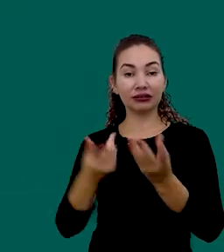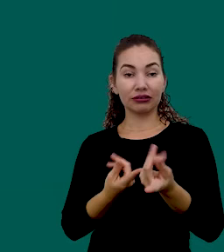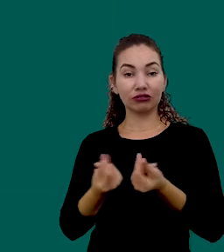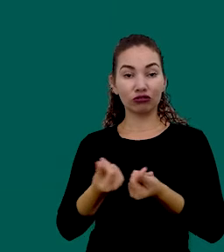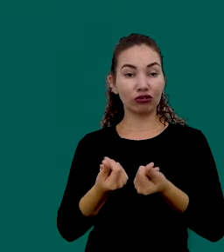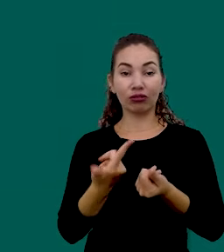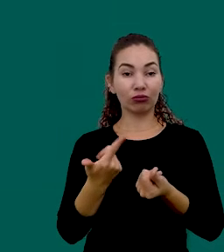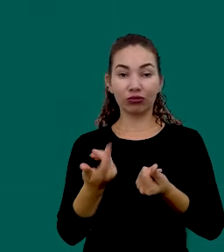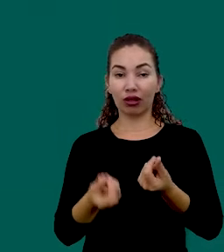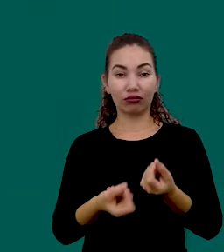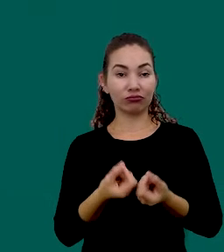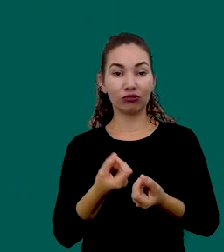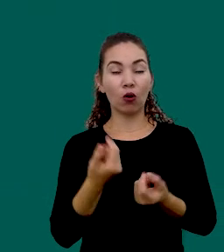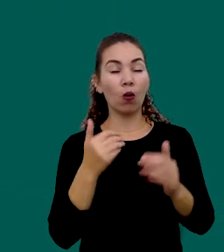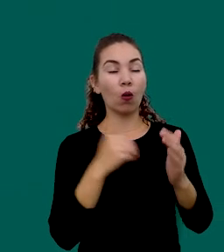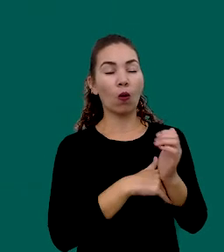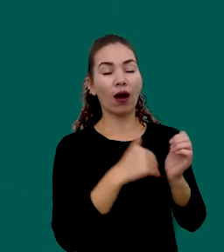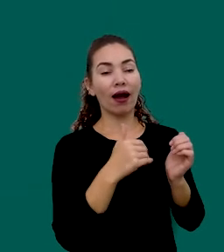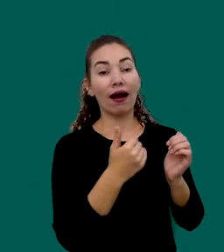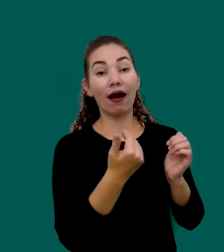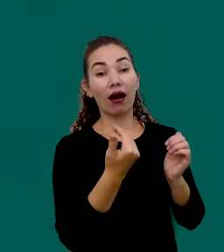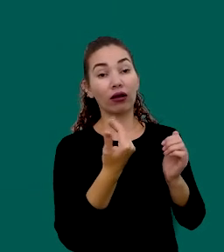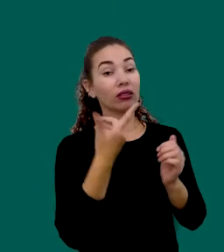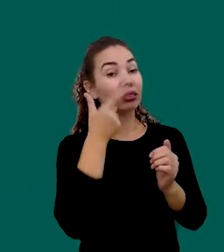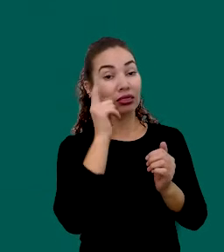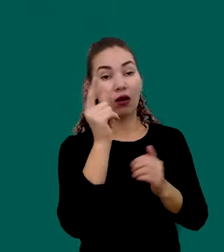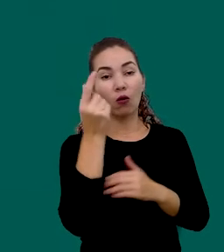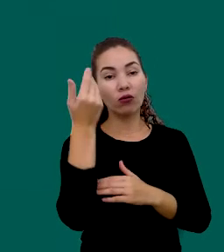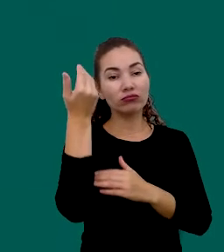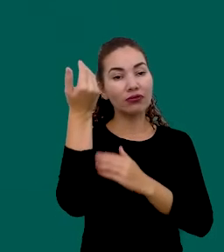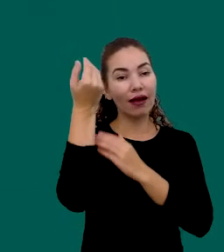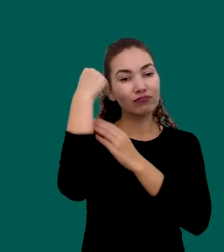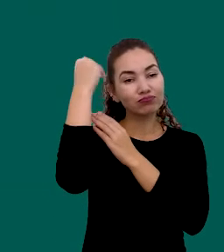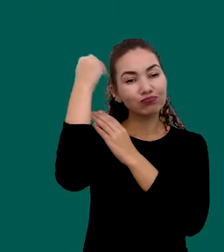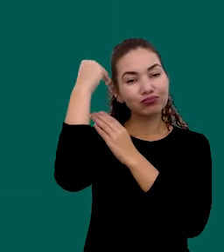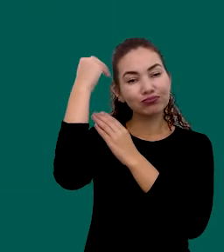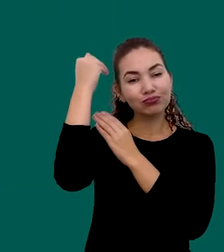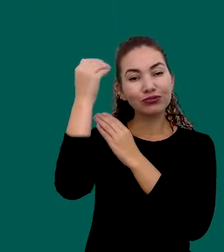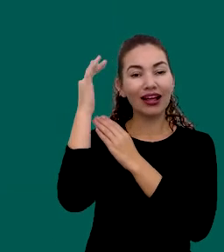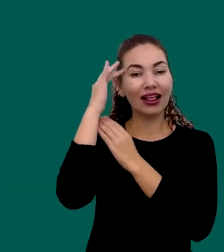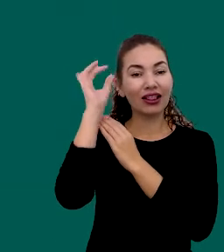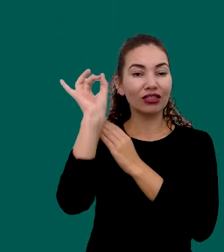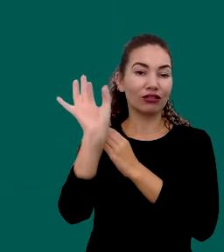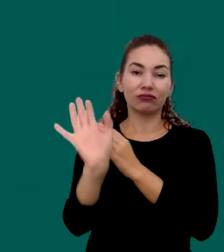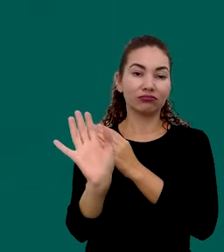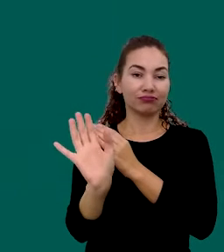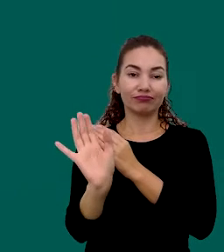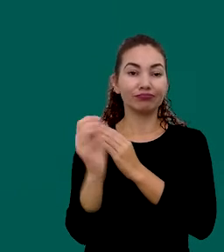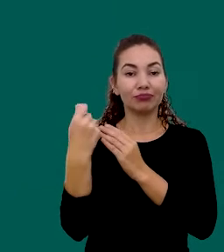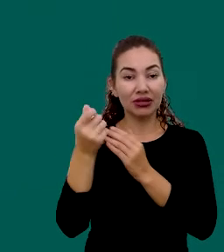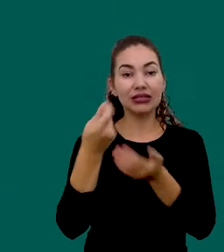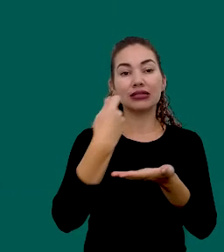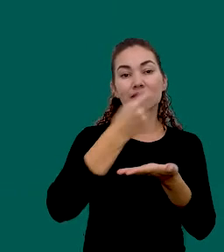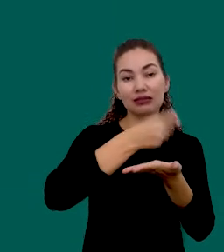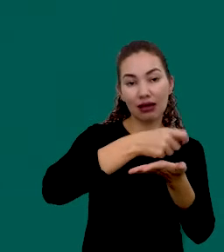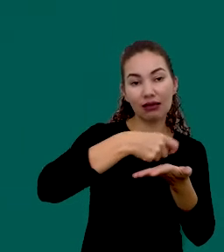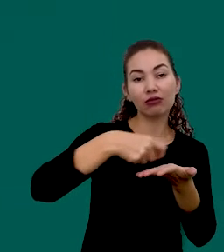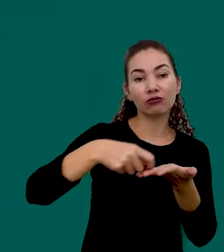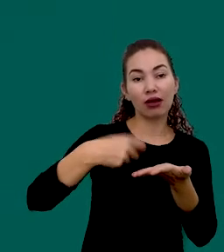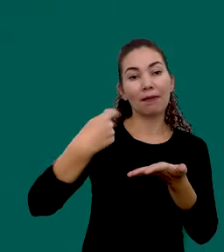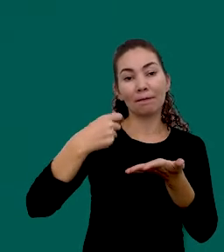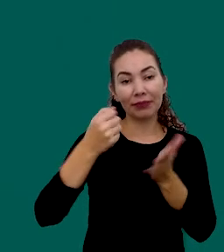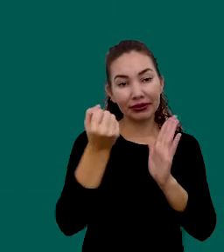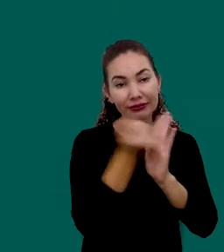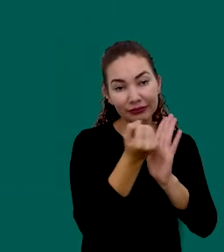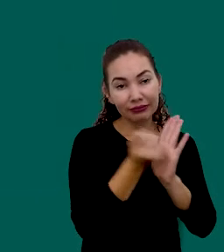gente não consegue Guardar todos Os nossos registros Mentalmente De entradas E saídas De recursos Por isso Que a gente Precisa De alguma